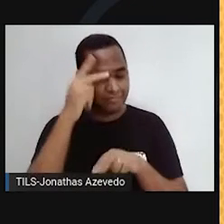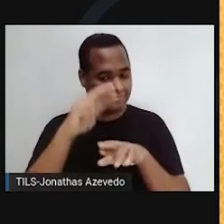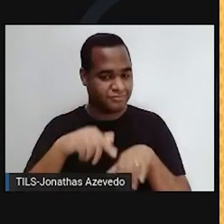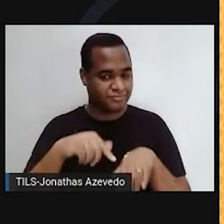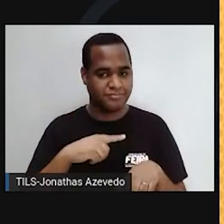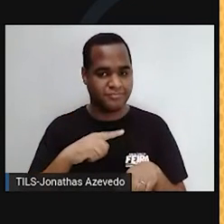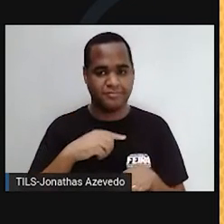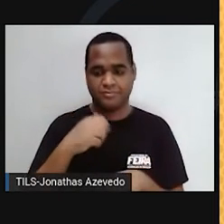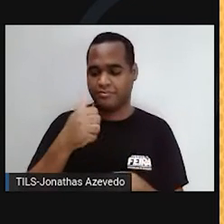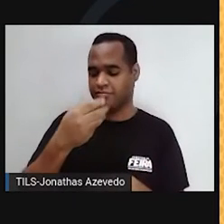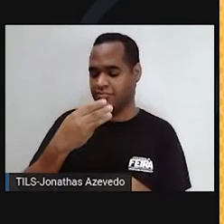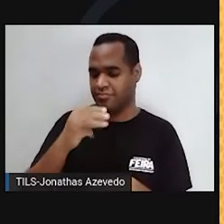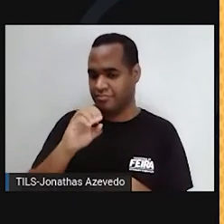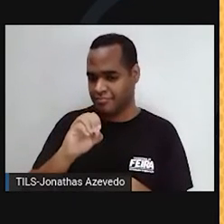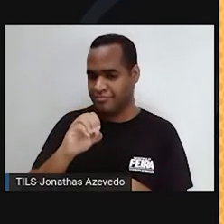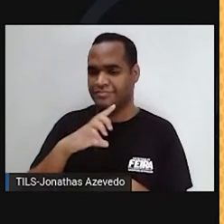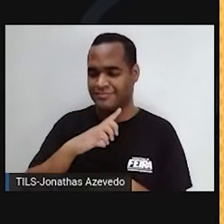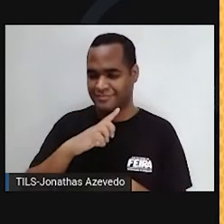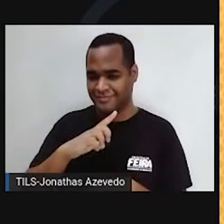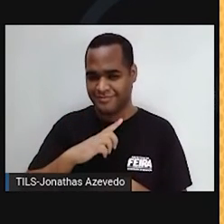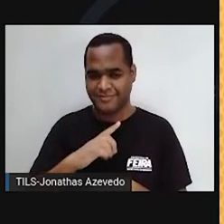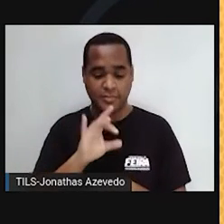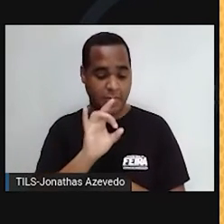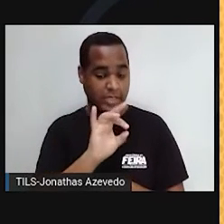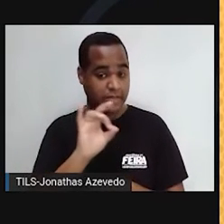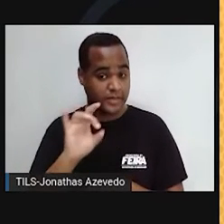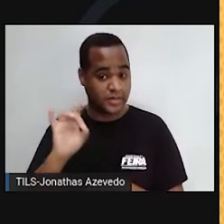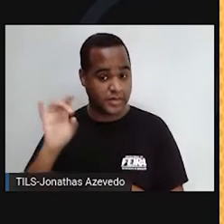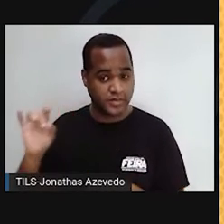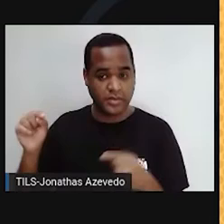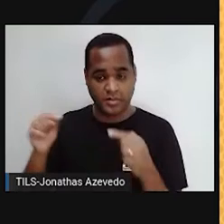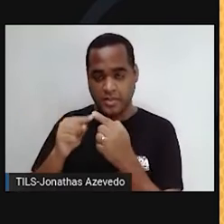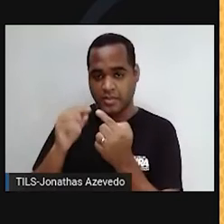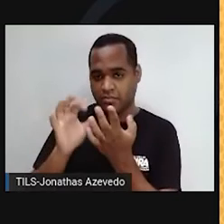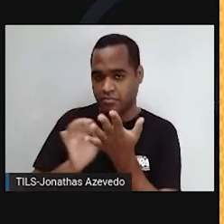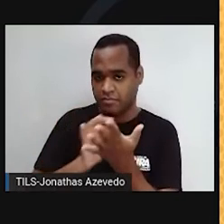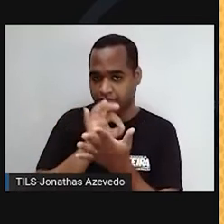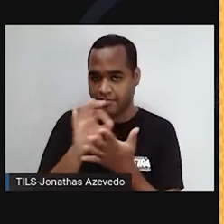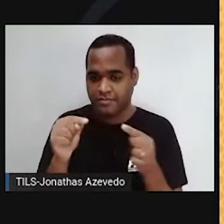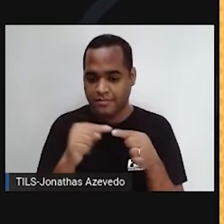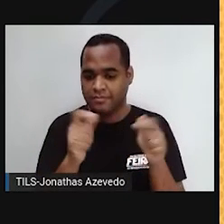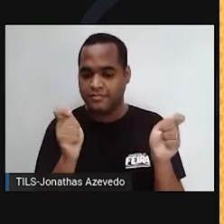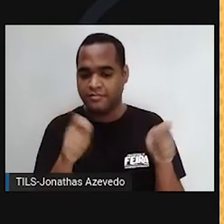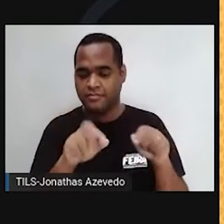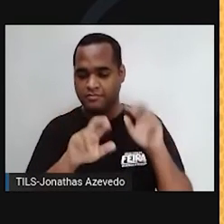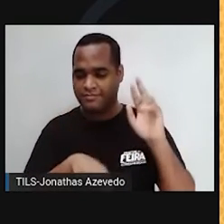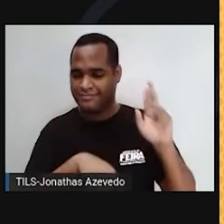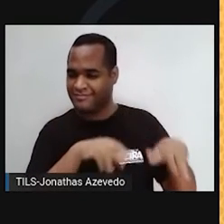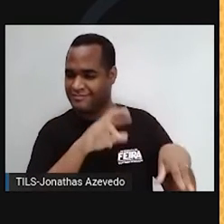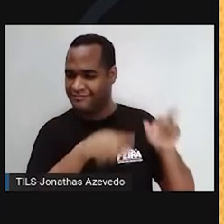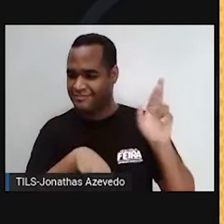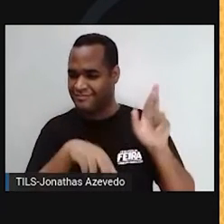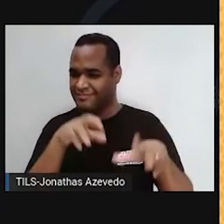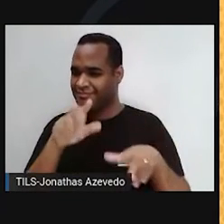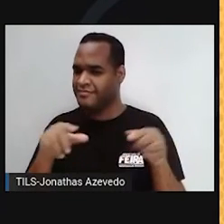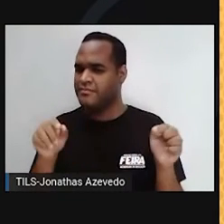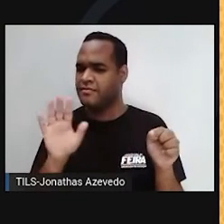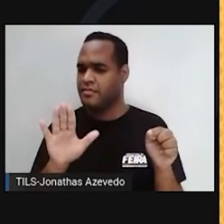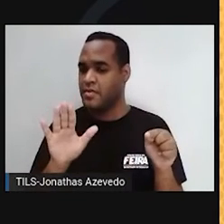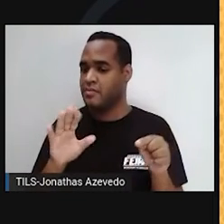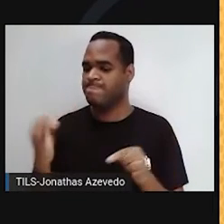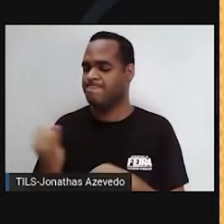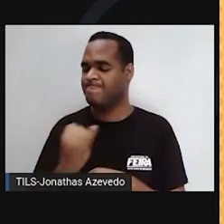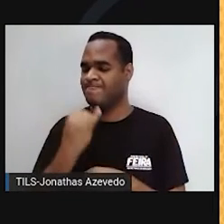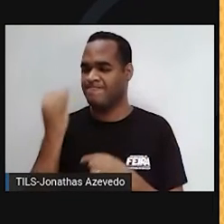de 130 tipos. Cada um desses tipos de célula executa uma função diferente, mas muito